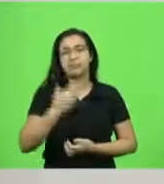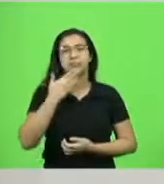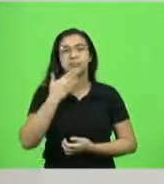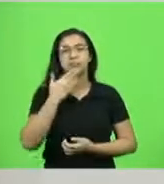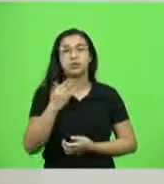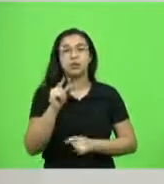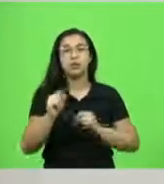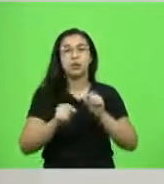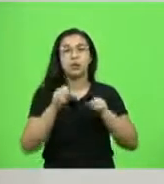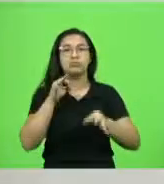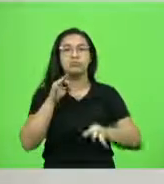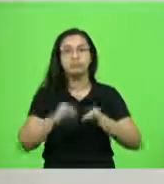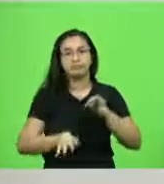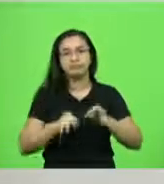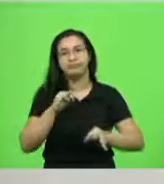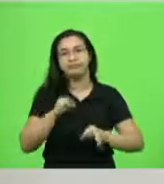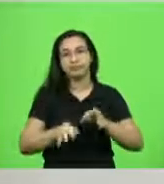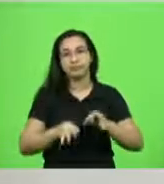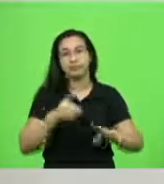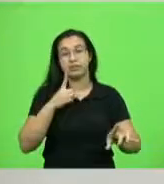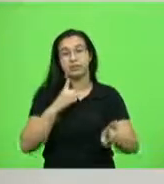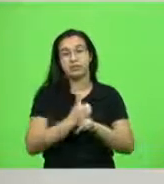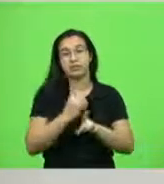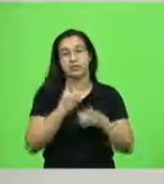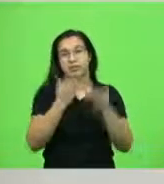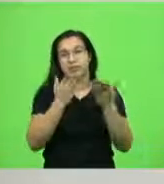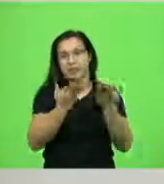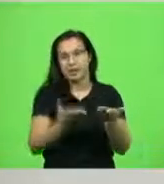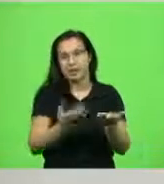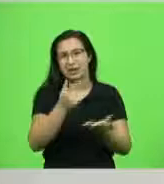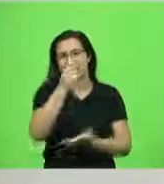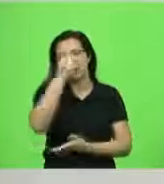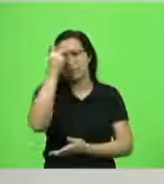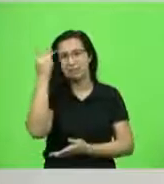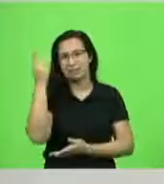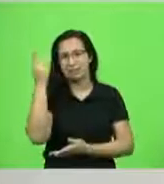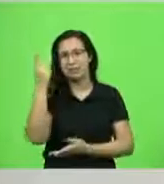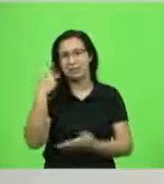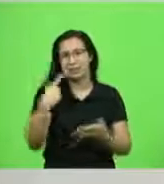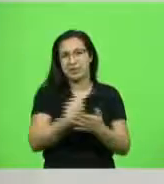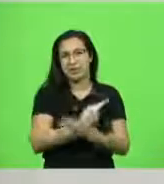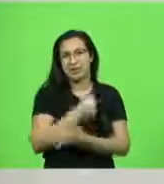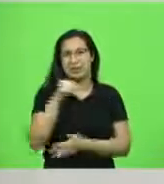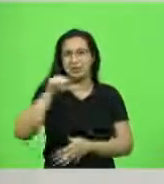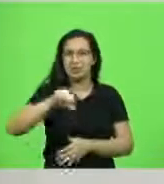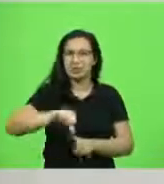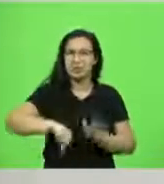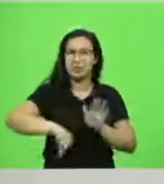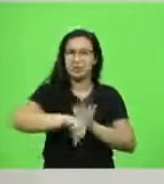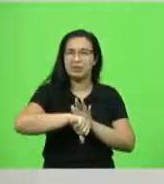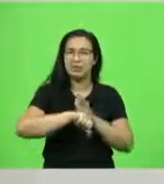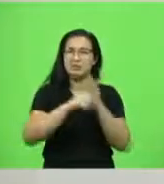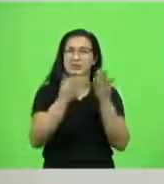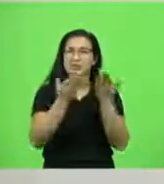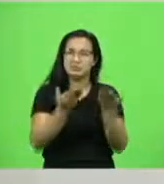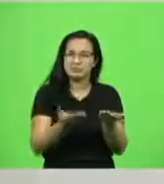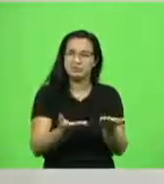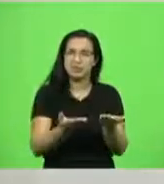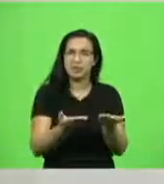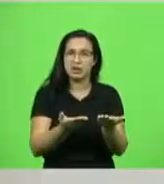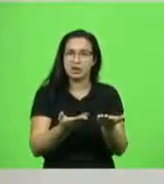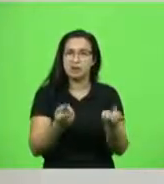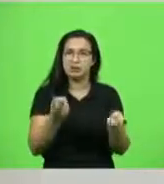justiça, que encontrem esse sequelado que fez isso e que seja punido com o rigor da lei,